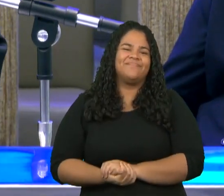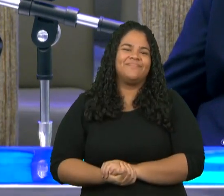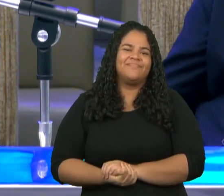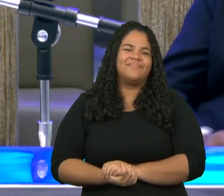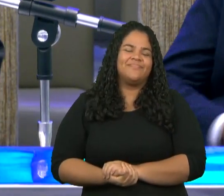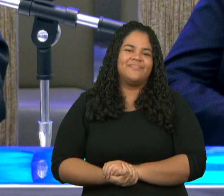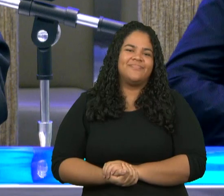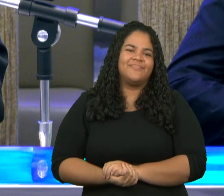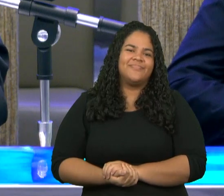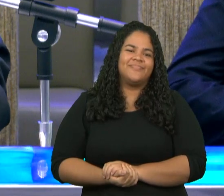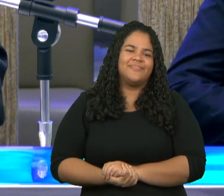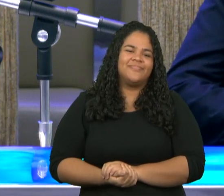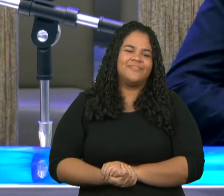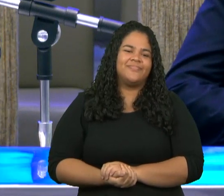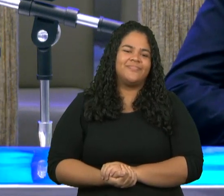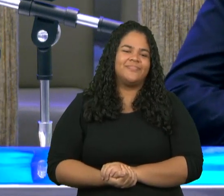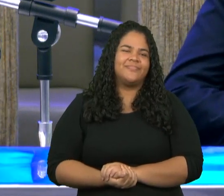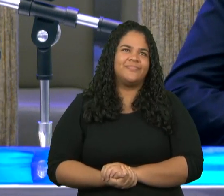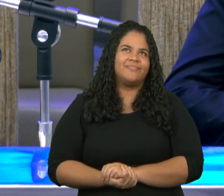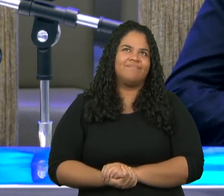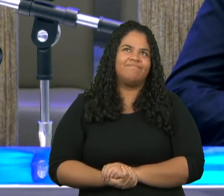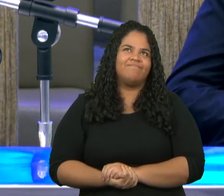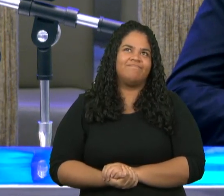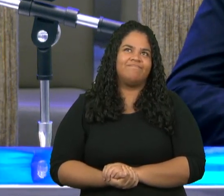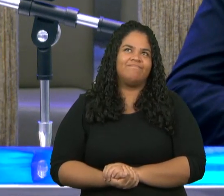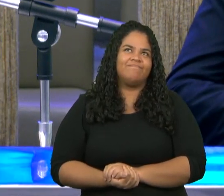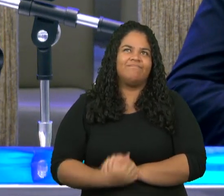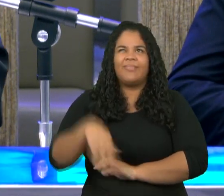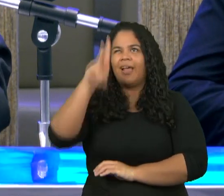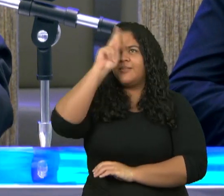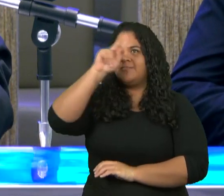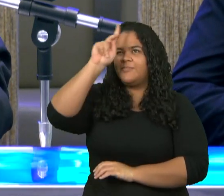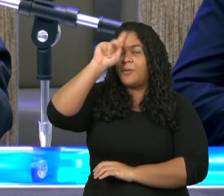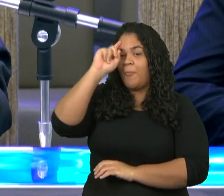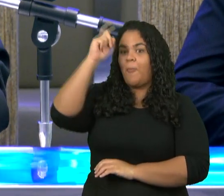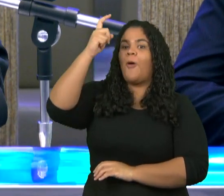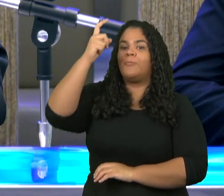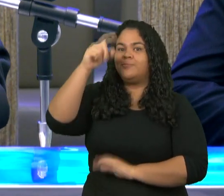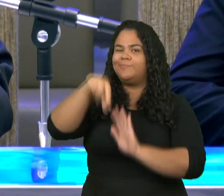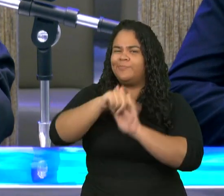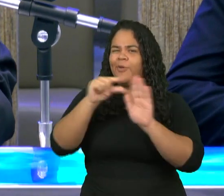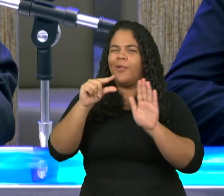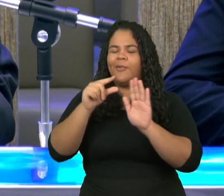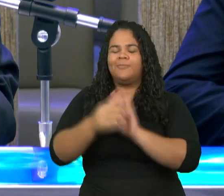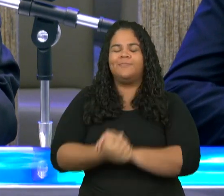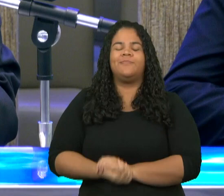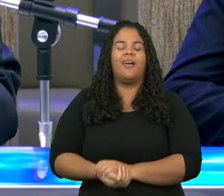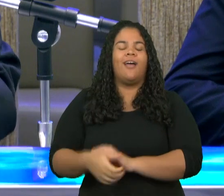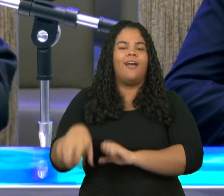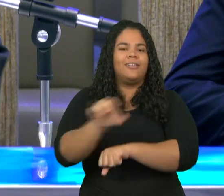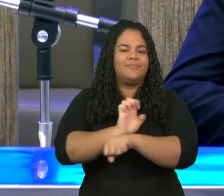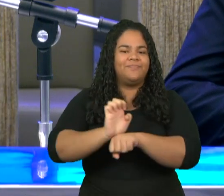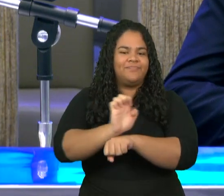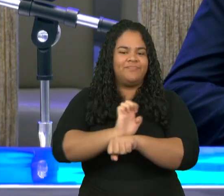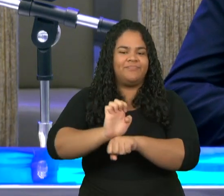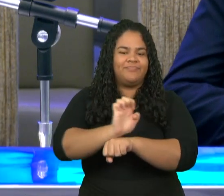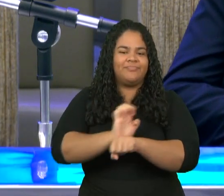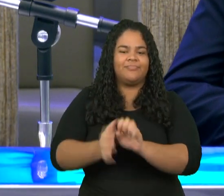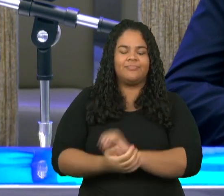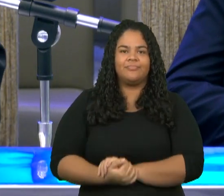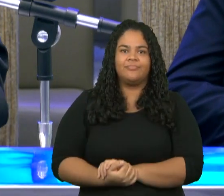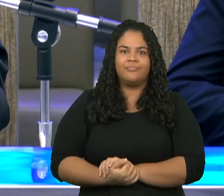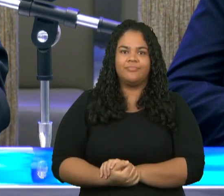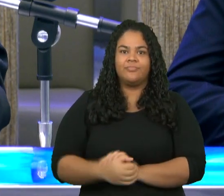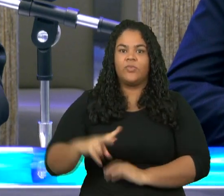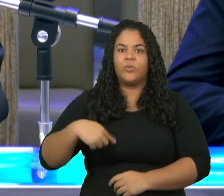Efésios um versículo que me chegou a mente agora ele diz que nós temos que